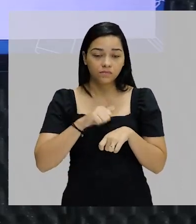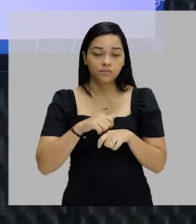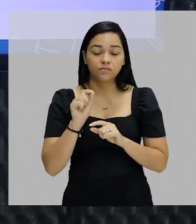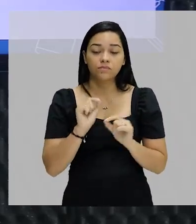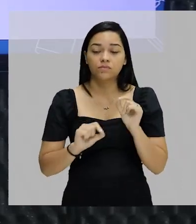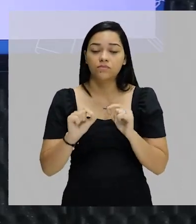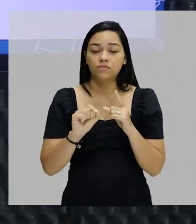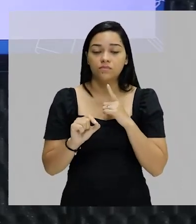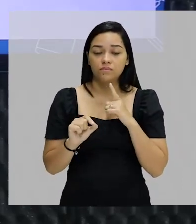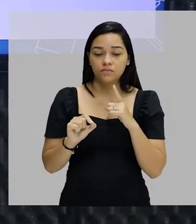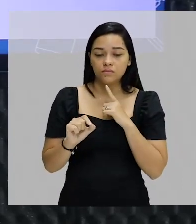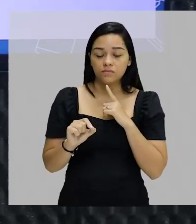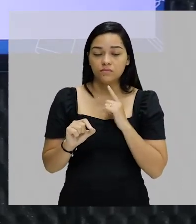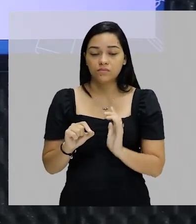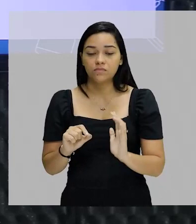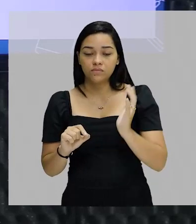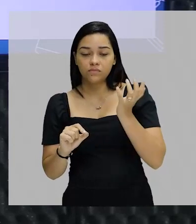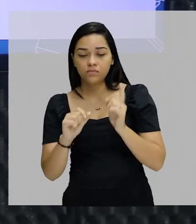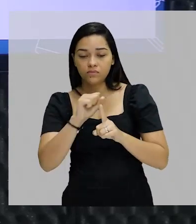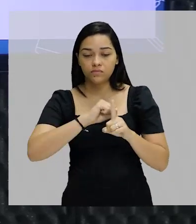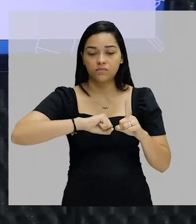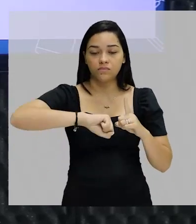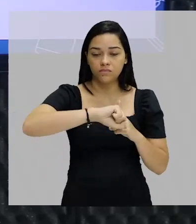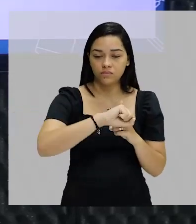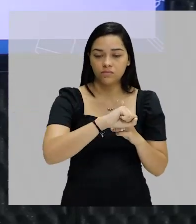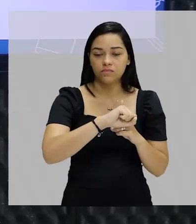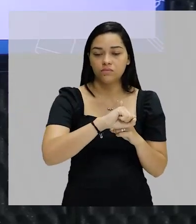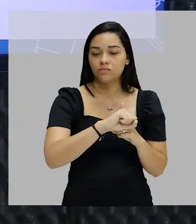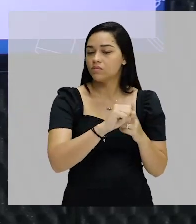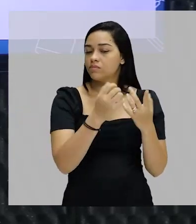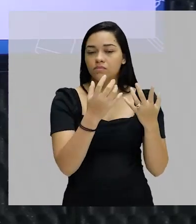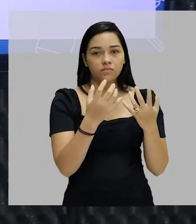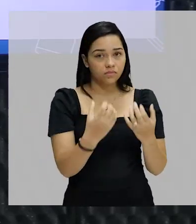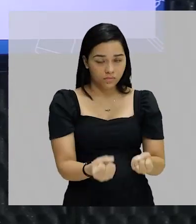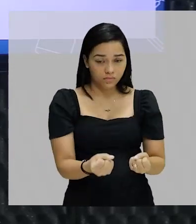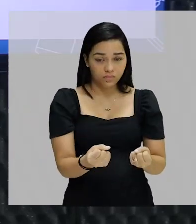quando consideramos uma determinada situação social